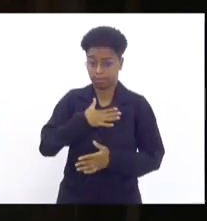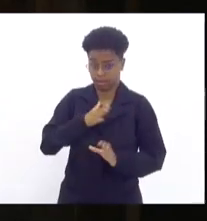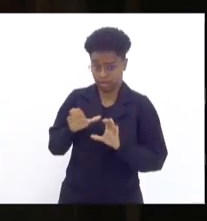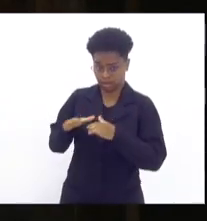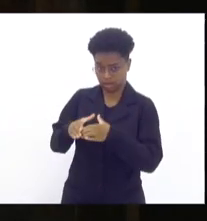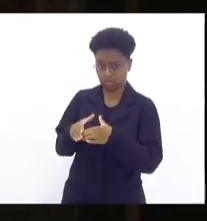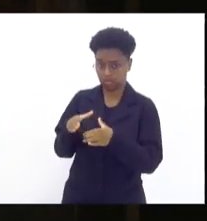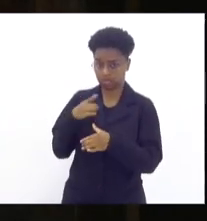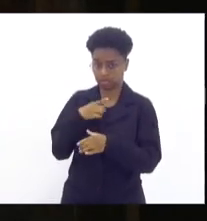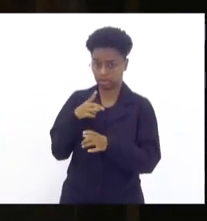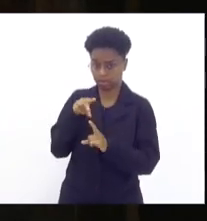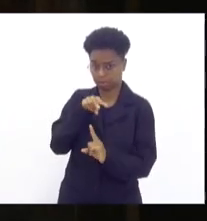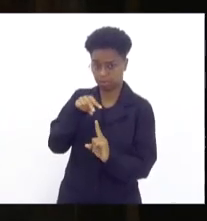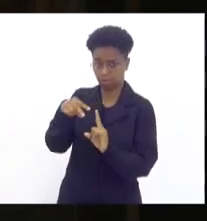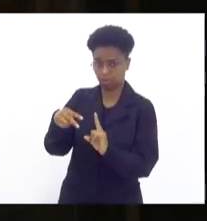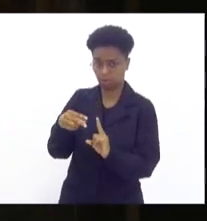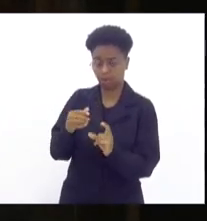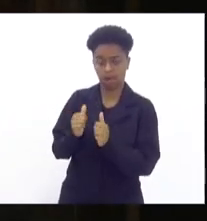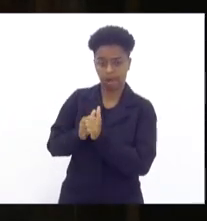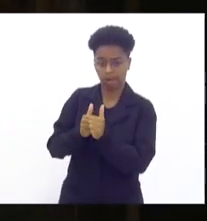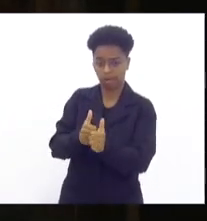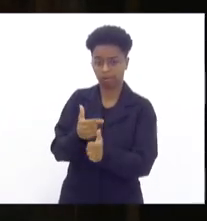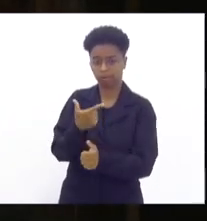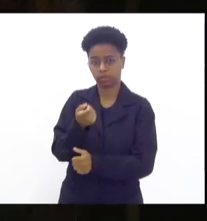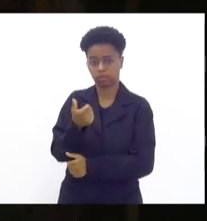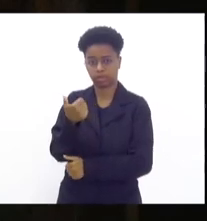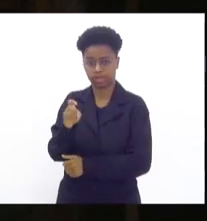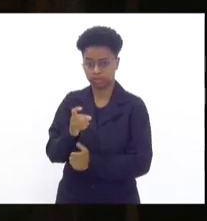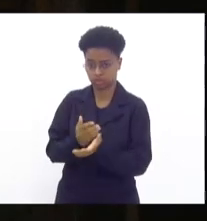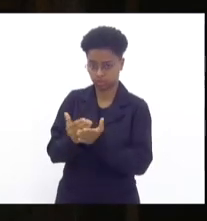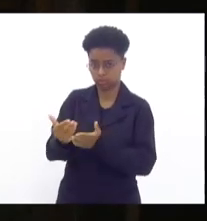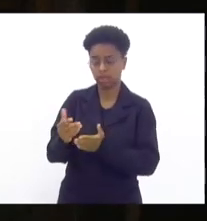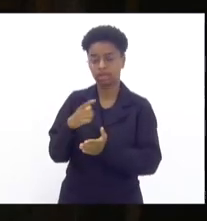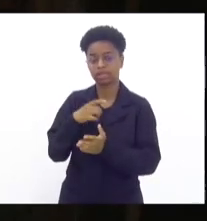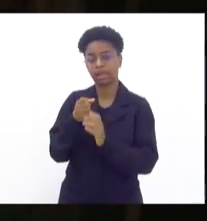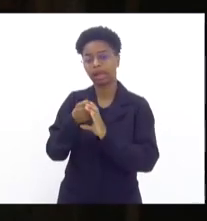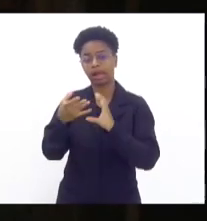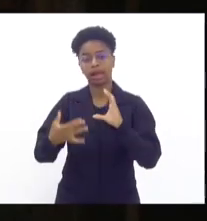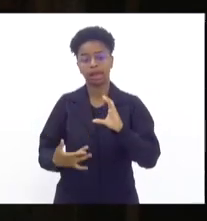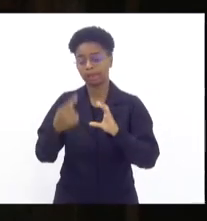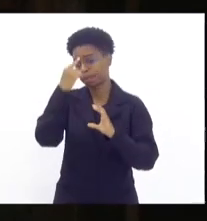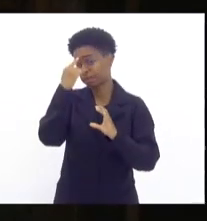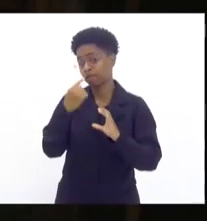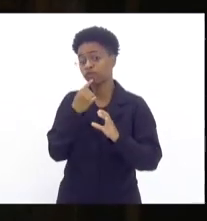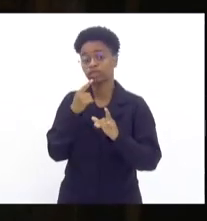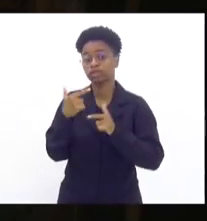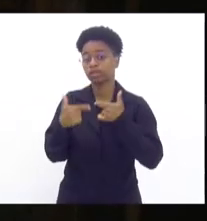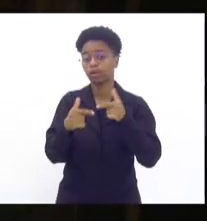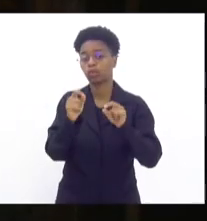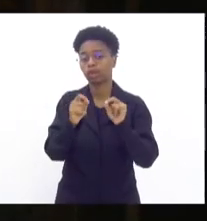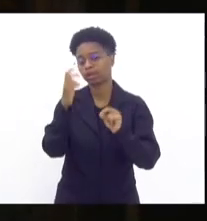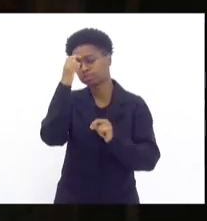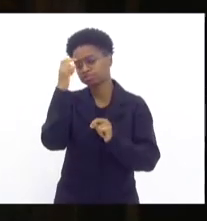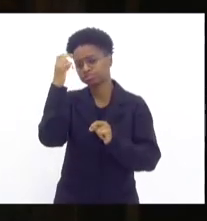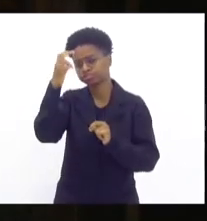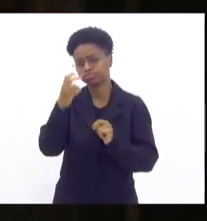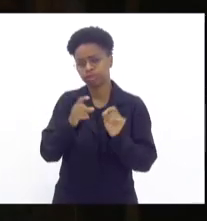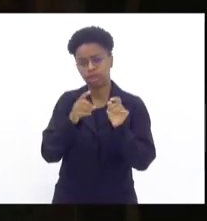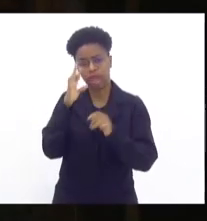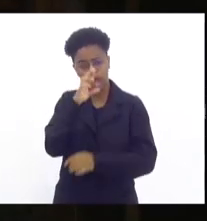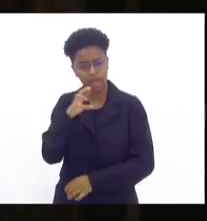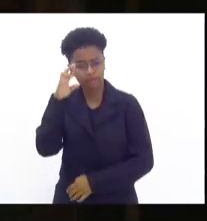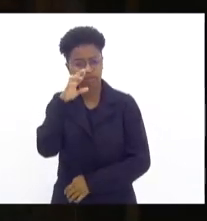equipe, que me acompanha desde 2015. Temos o viés, característica, o perfil de trabalhar com inteligência as investigações